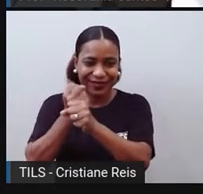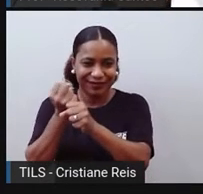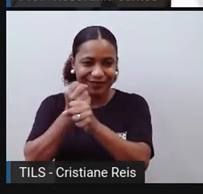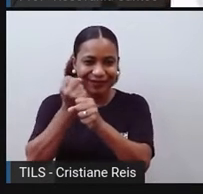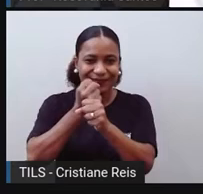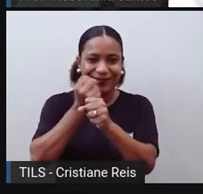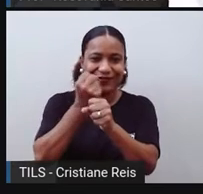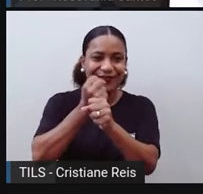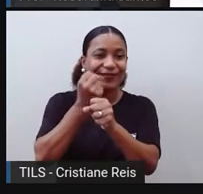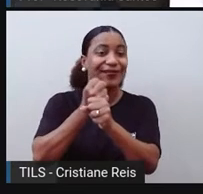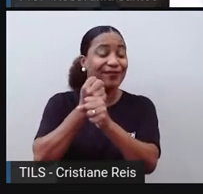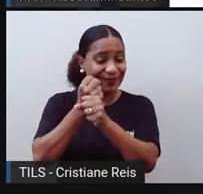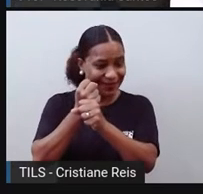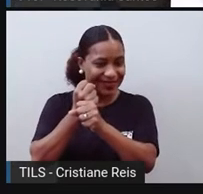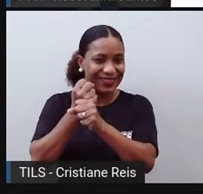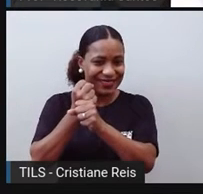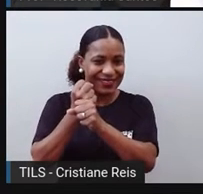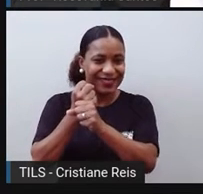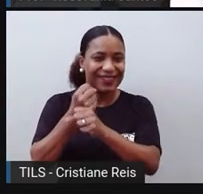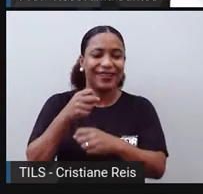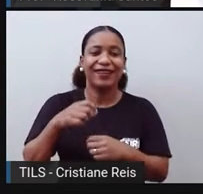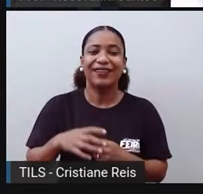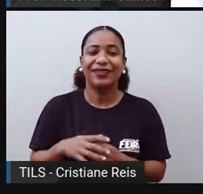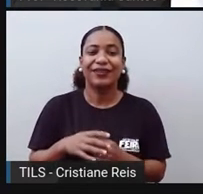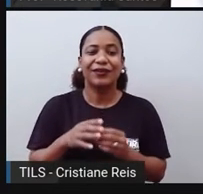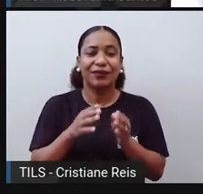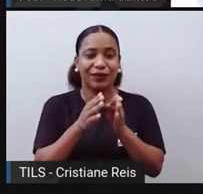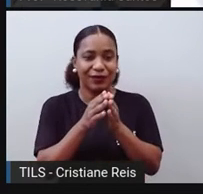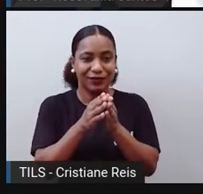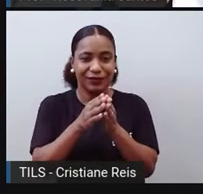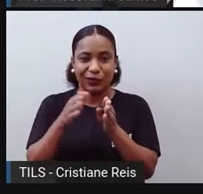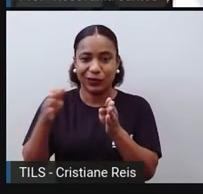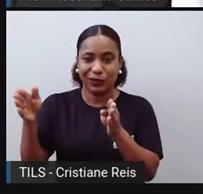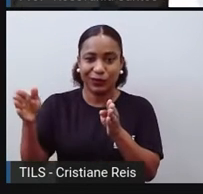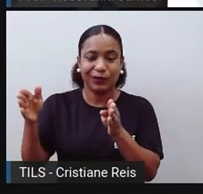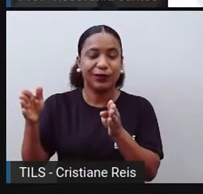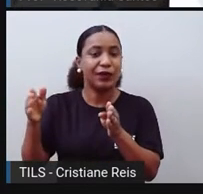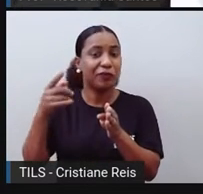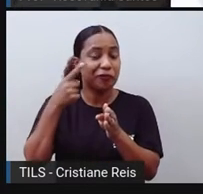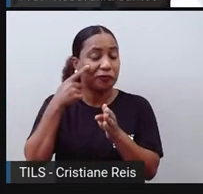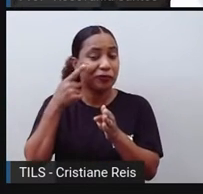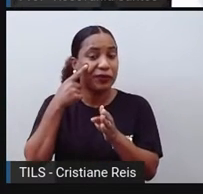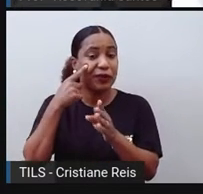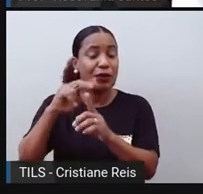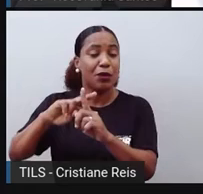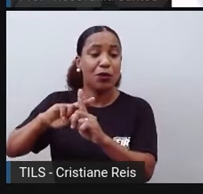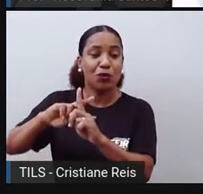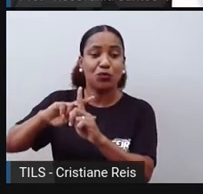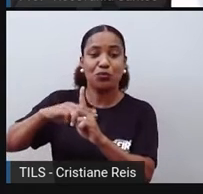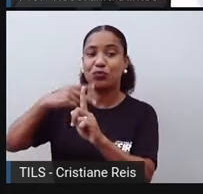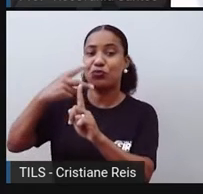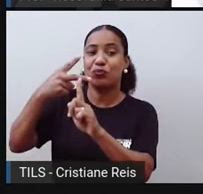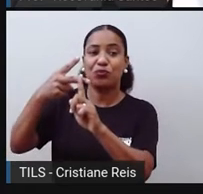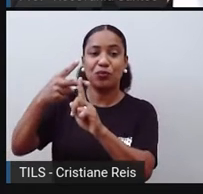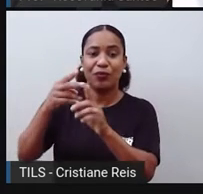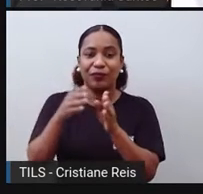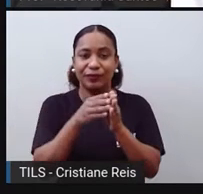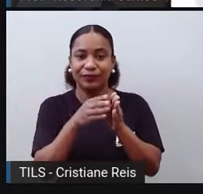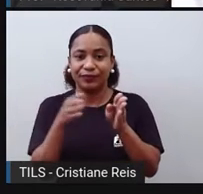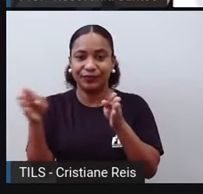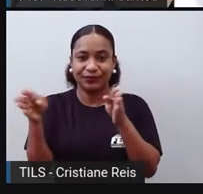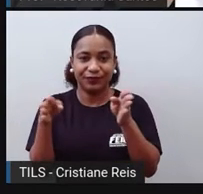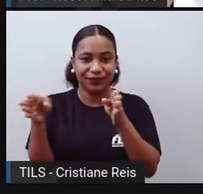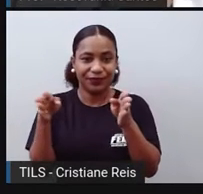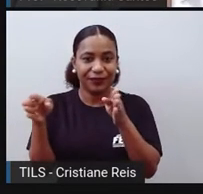construindo Brasília. Aí, nós pulamos, ó, nós dobramos. Olha o espacinho de tempo, gente